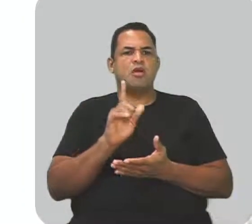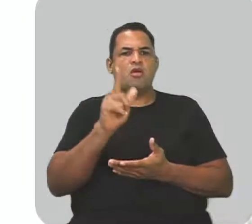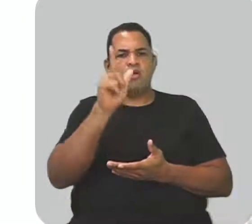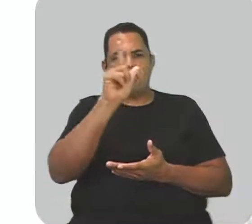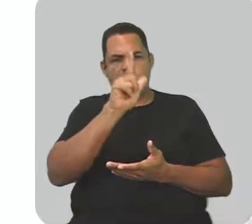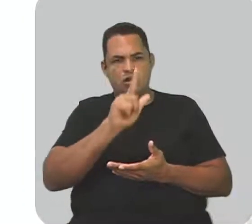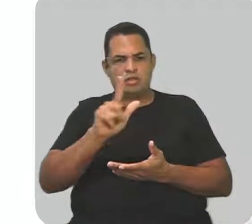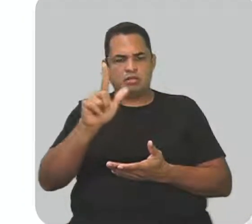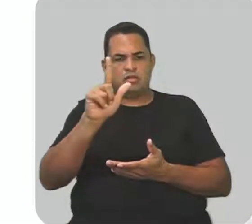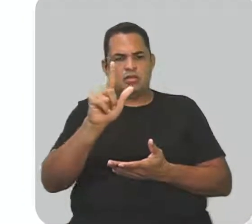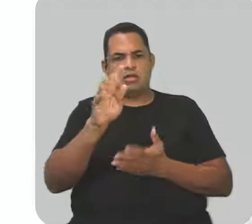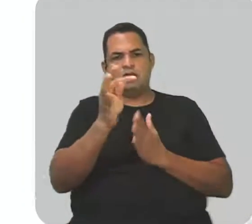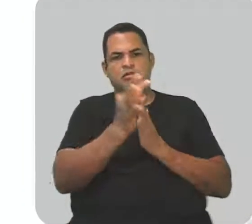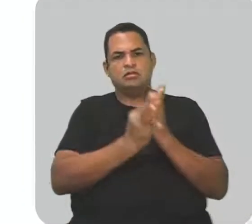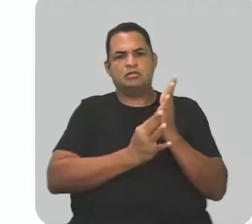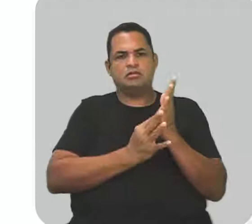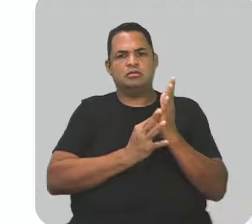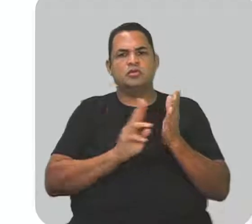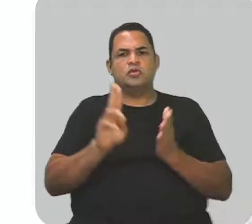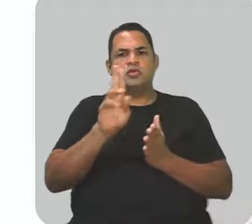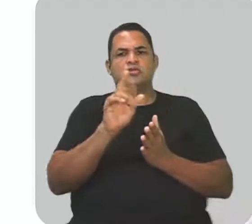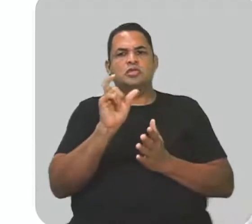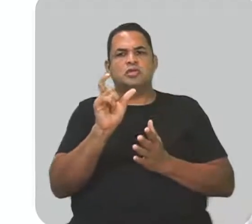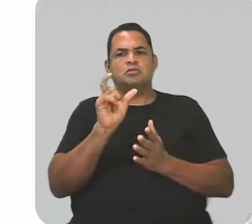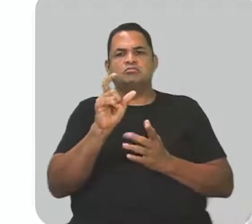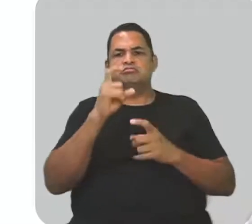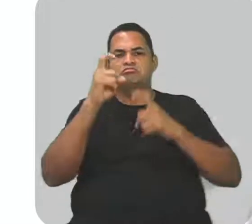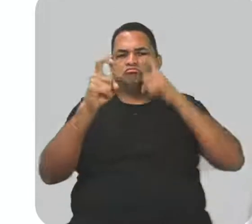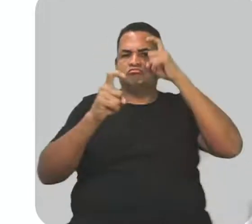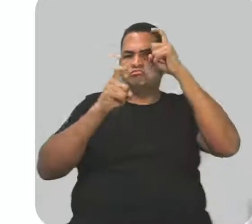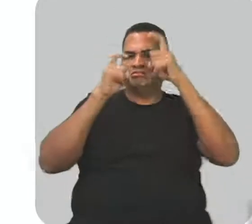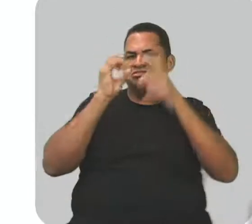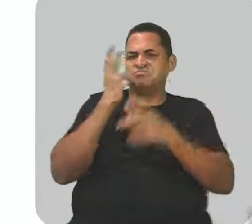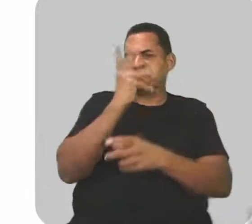O emprega as palavras sem preocupação com o texto